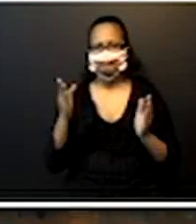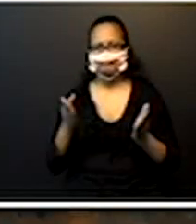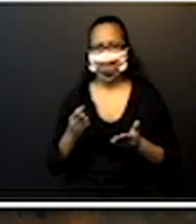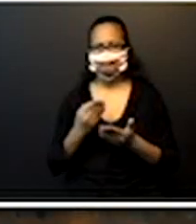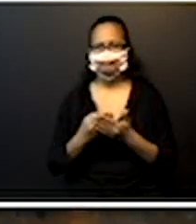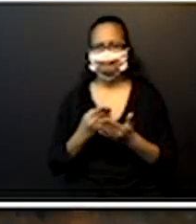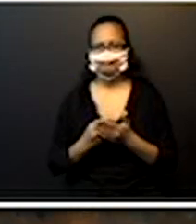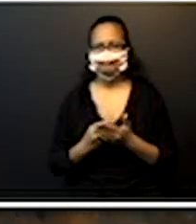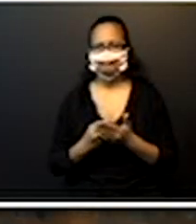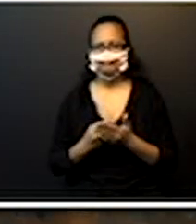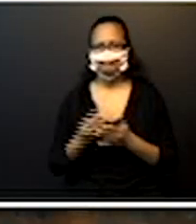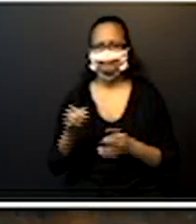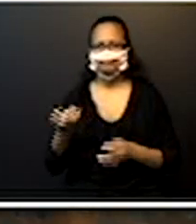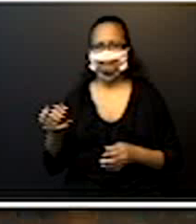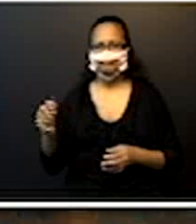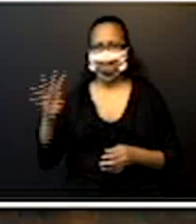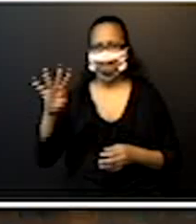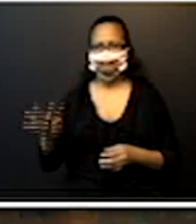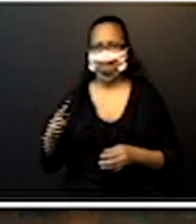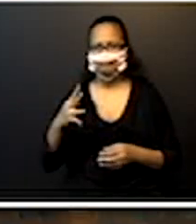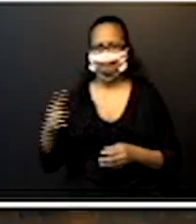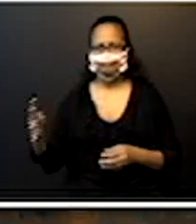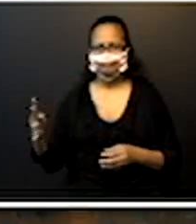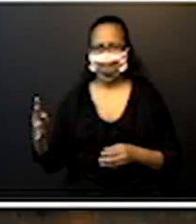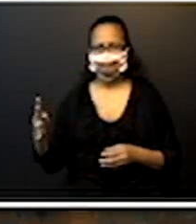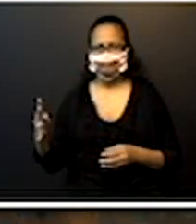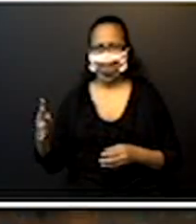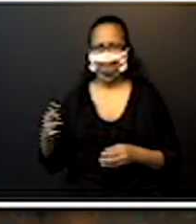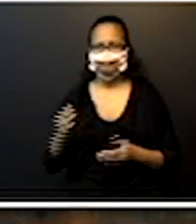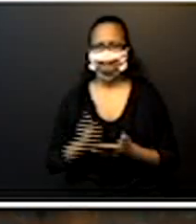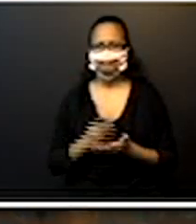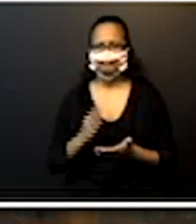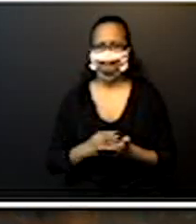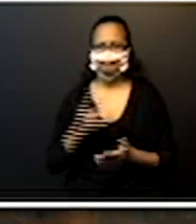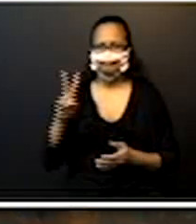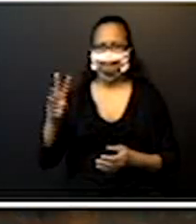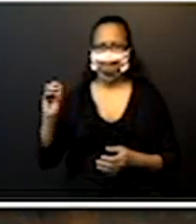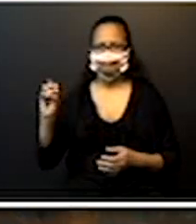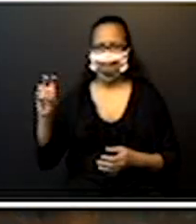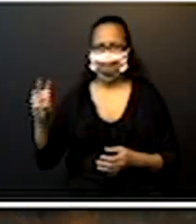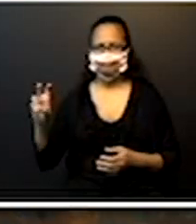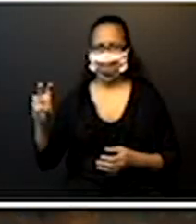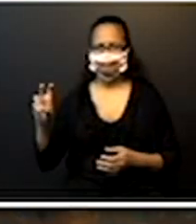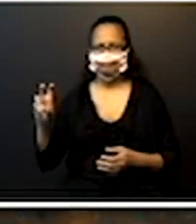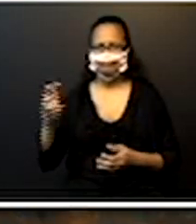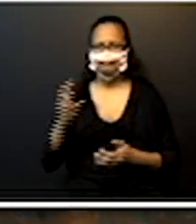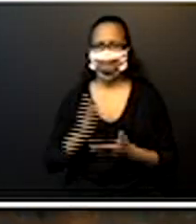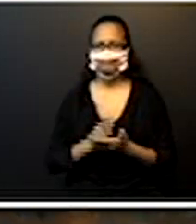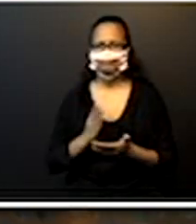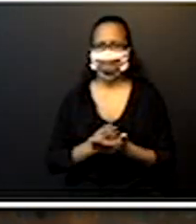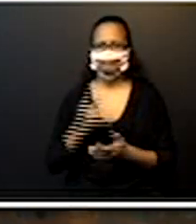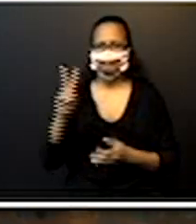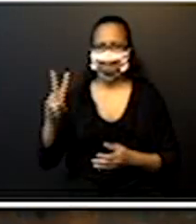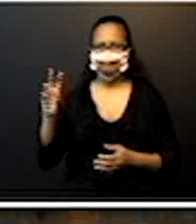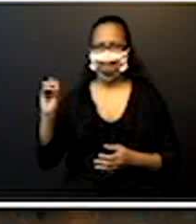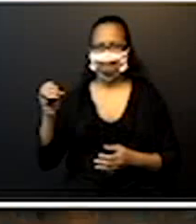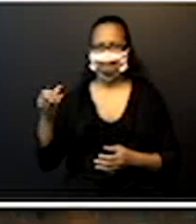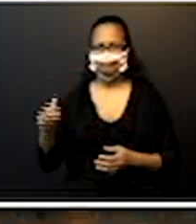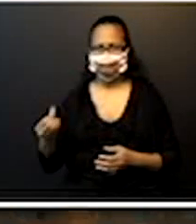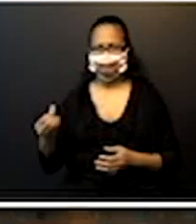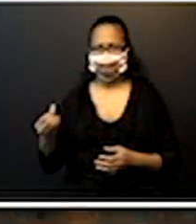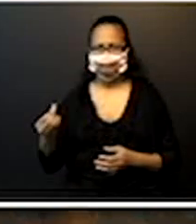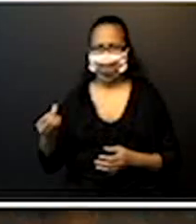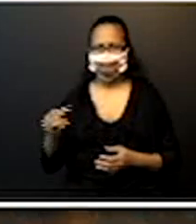numeração decimal, vimos páginas 205, 206, deixamos atividades para vocês fazerem,